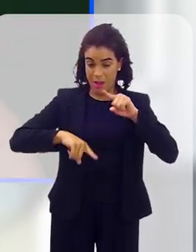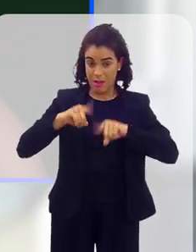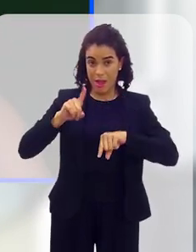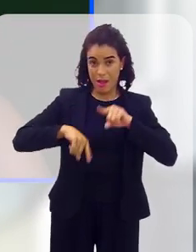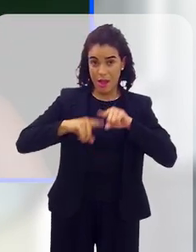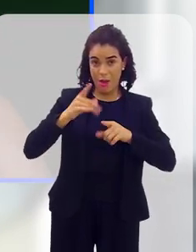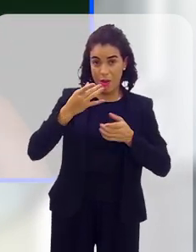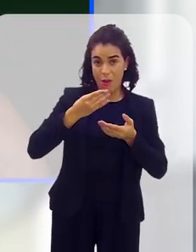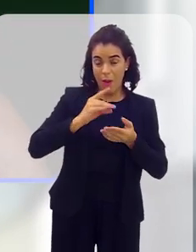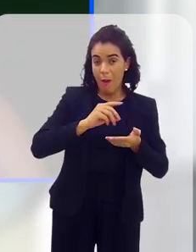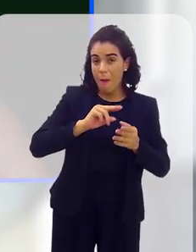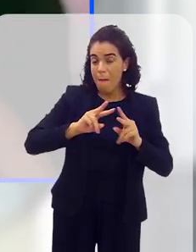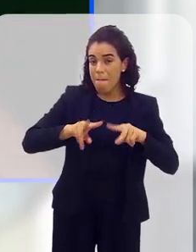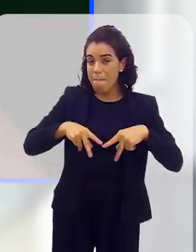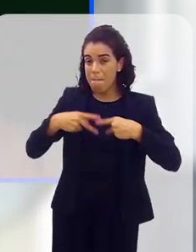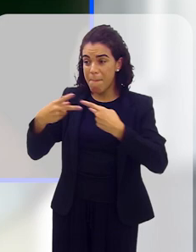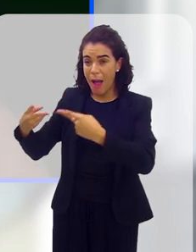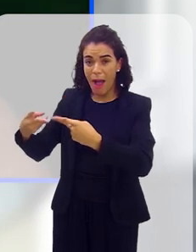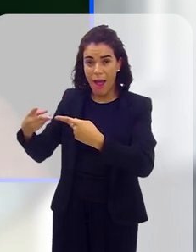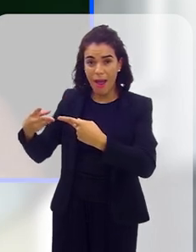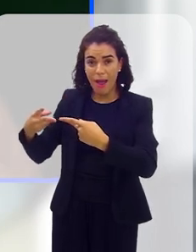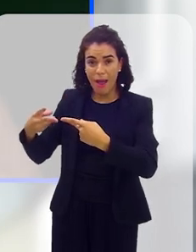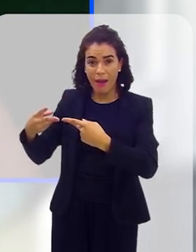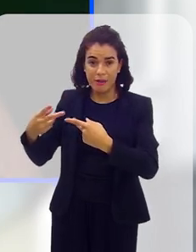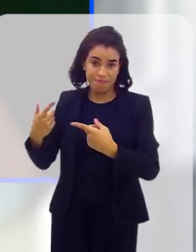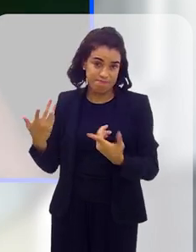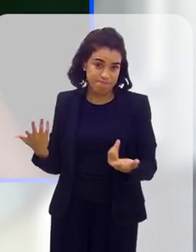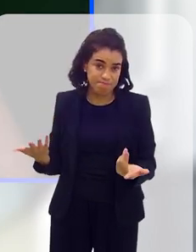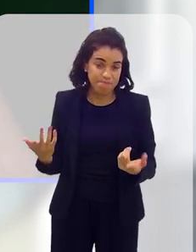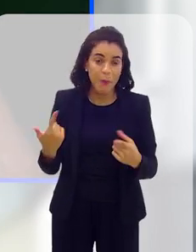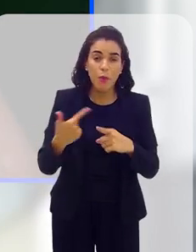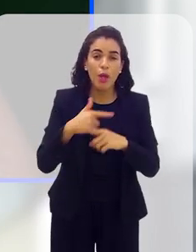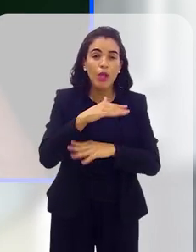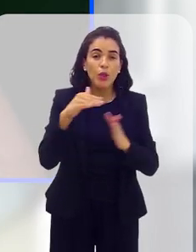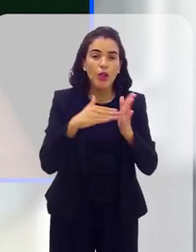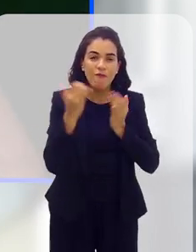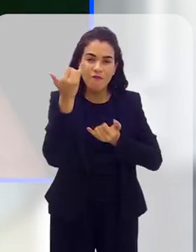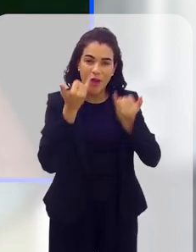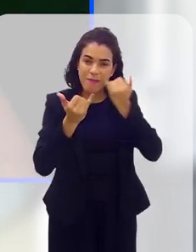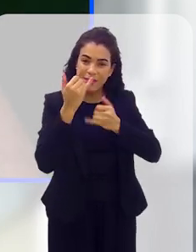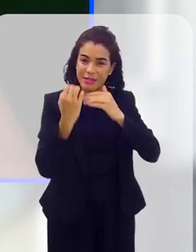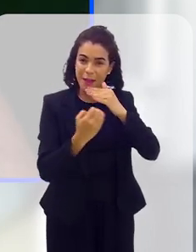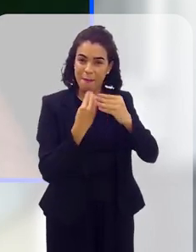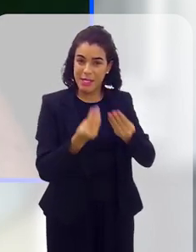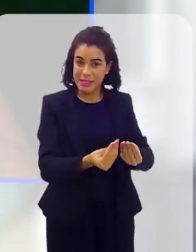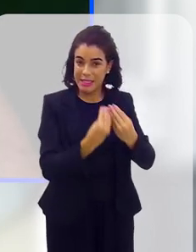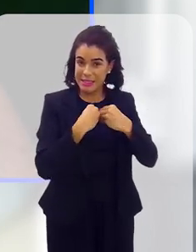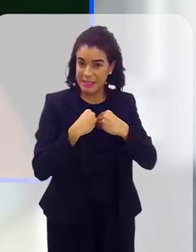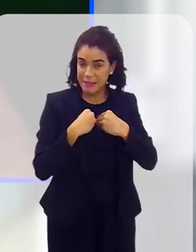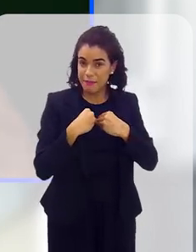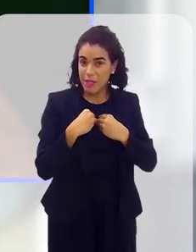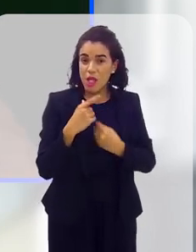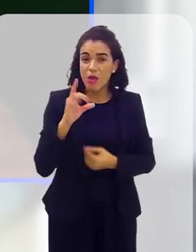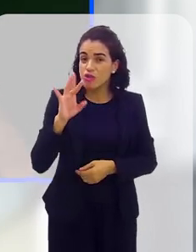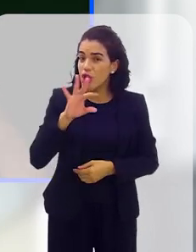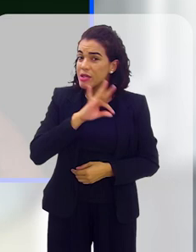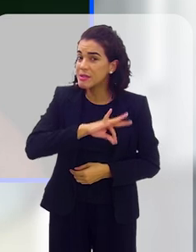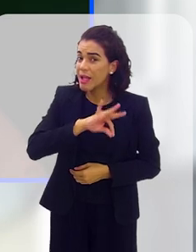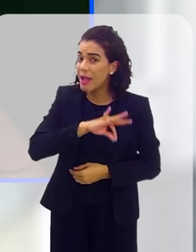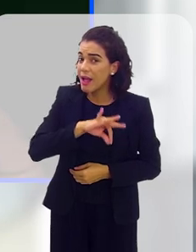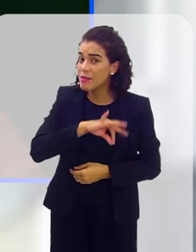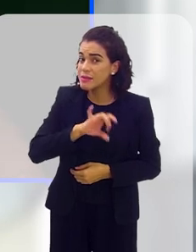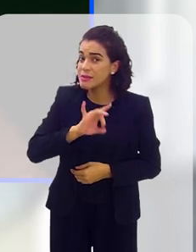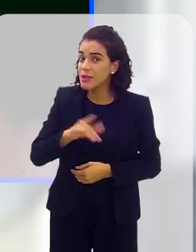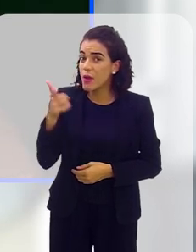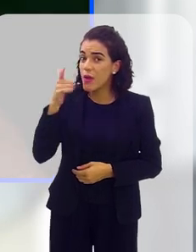repassando, né, todo o ônus deles para mim, né, todo o ônus da empresa para mim, e eu só ia